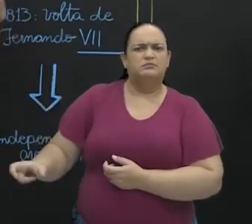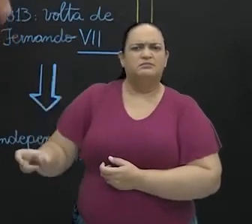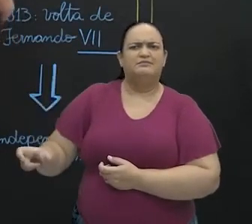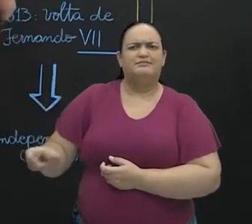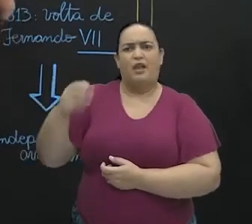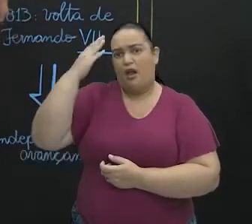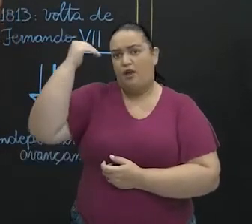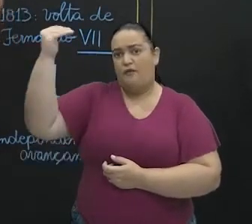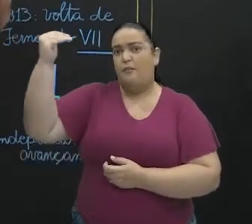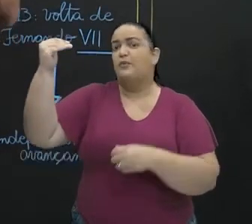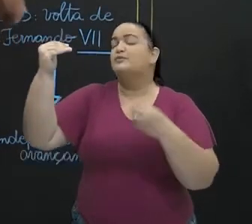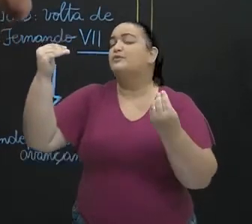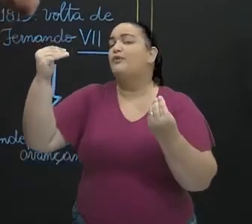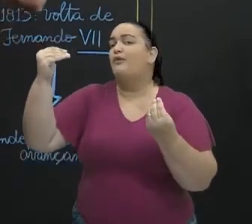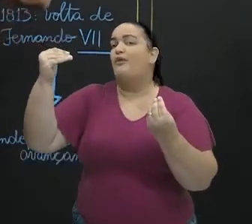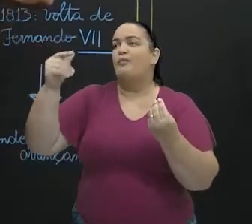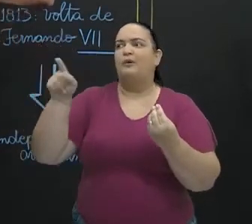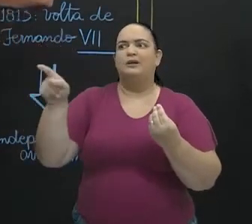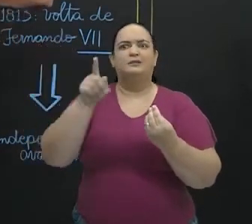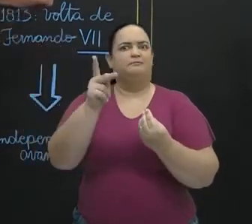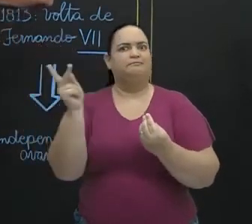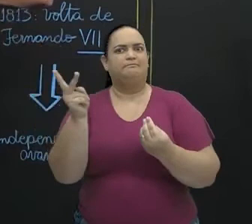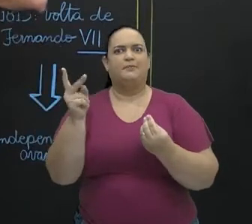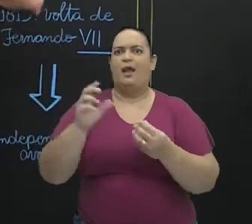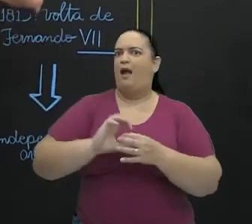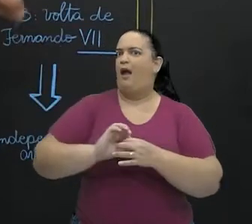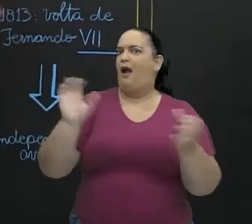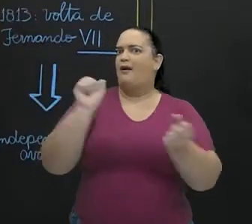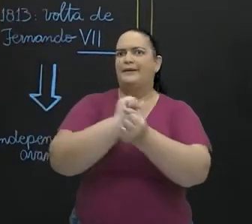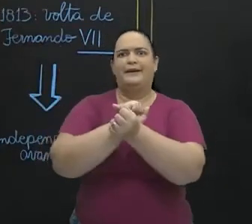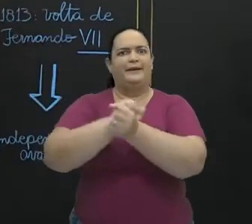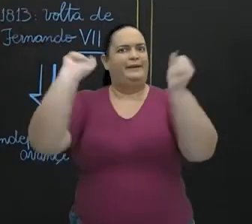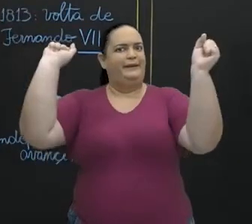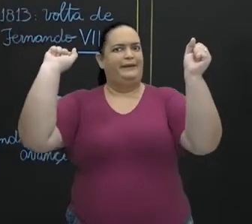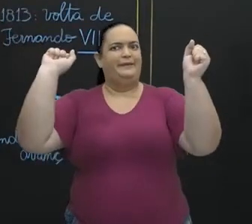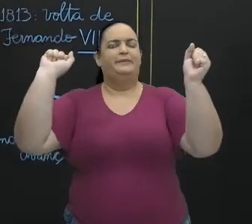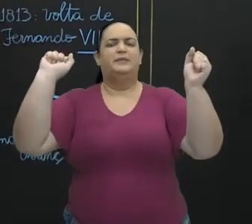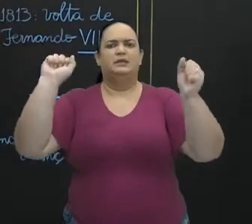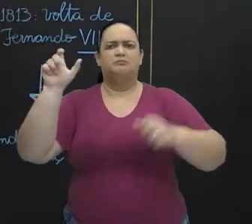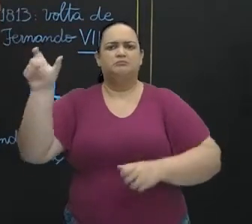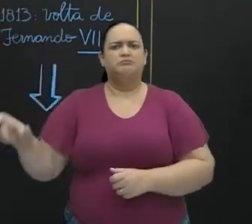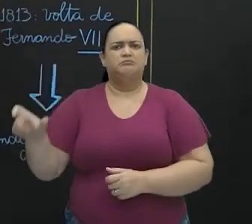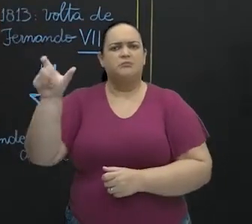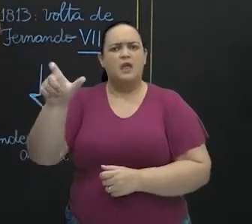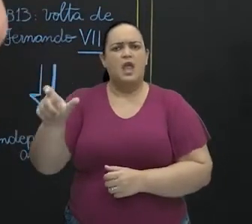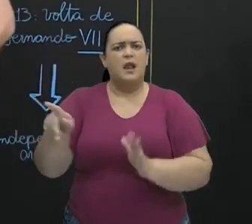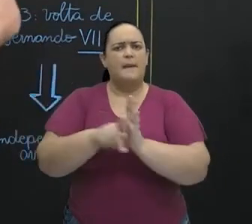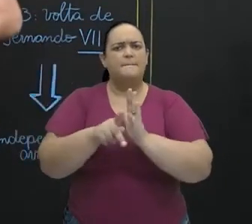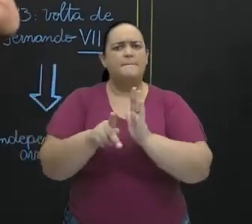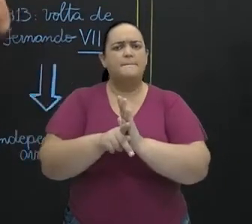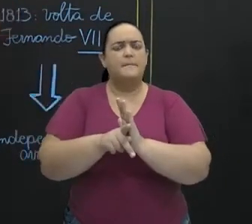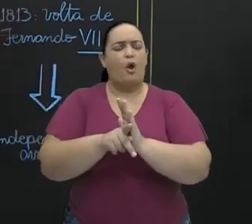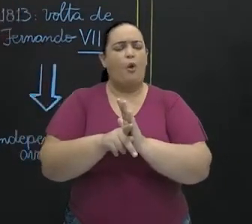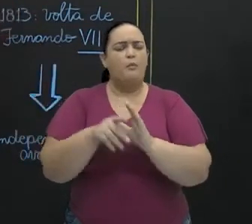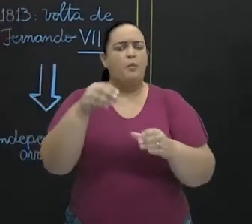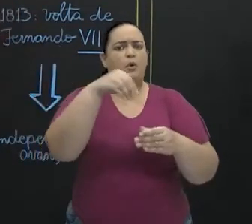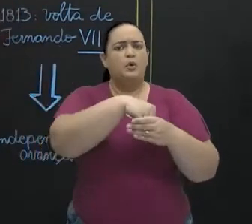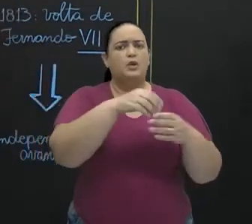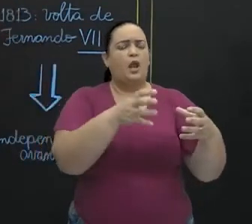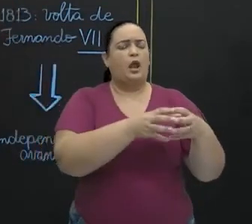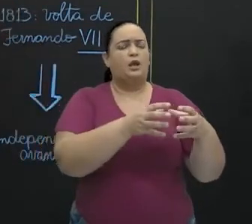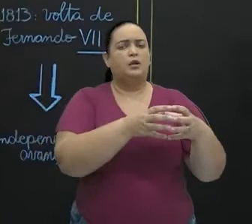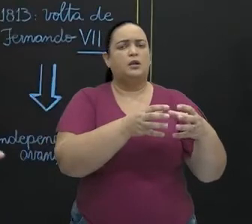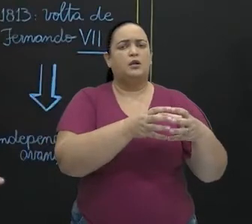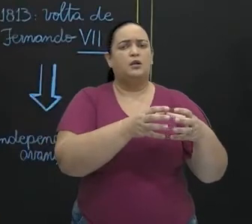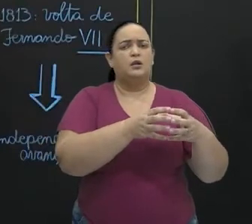conhecida, que é a do libertador. Ou seja, é daquele membro da elite local que se põe no papel de realizar